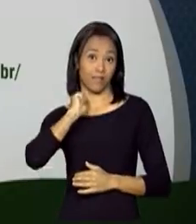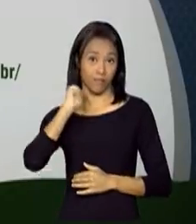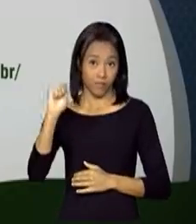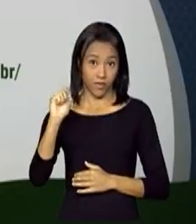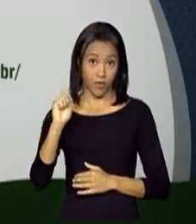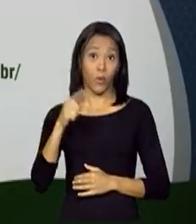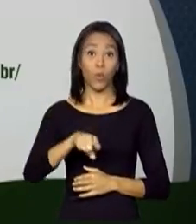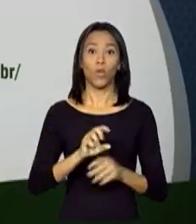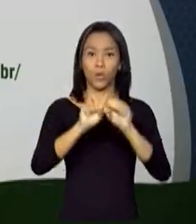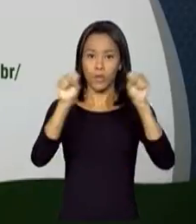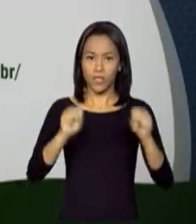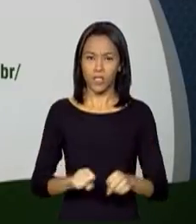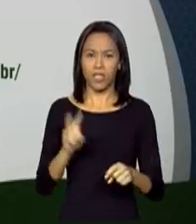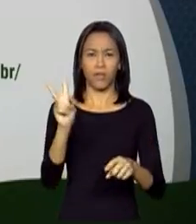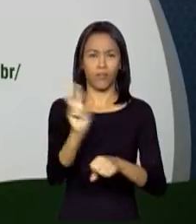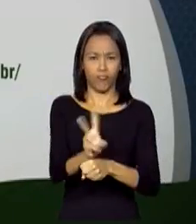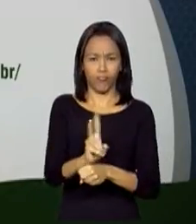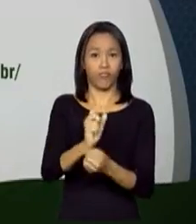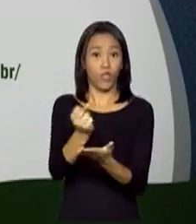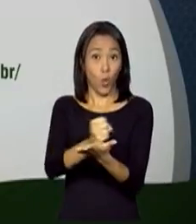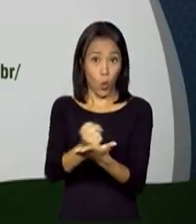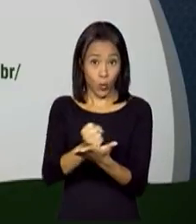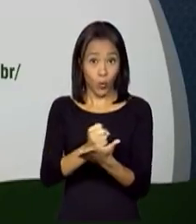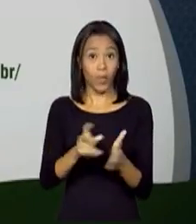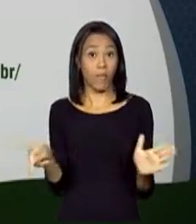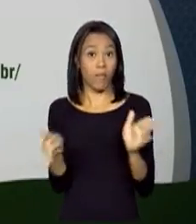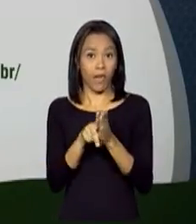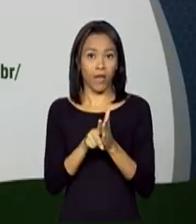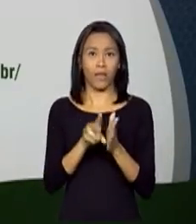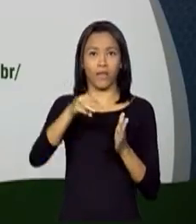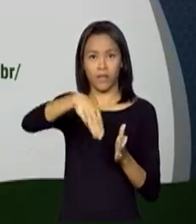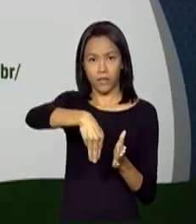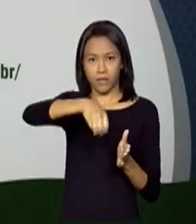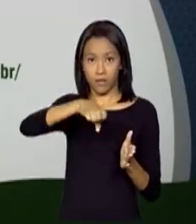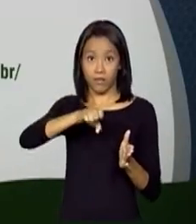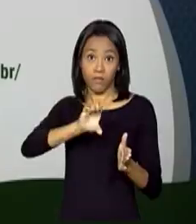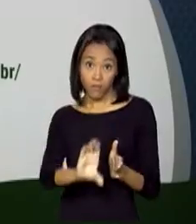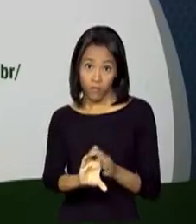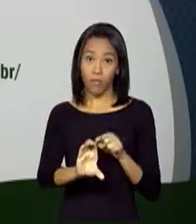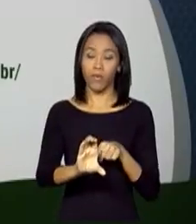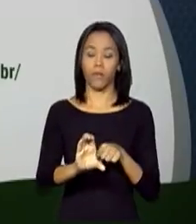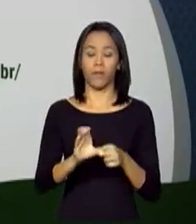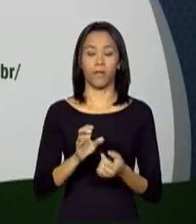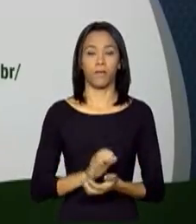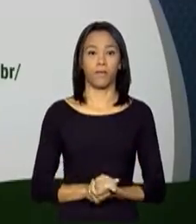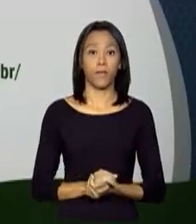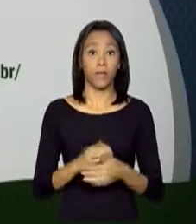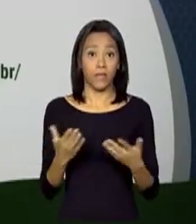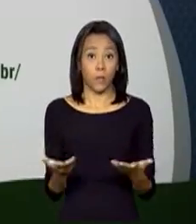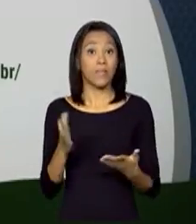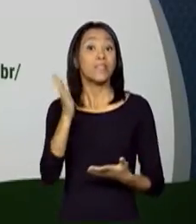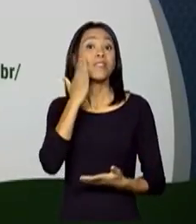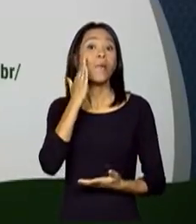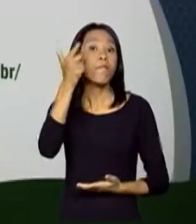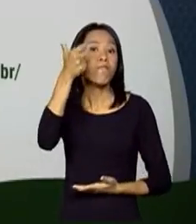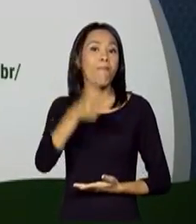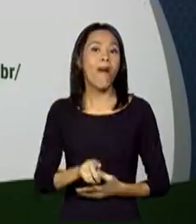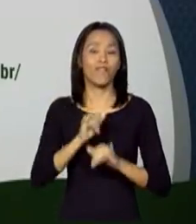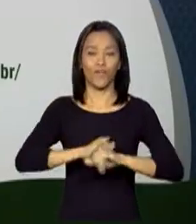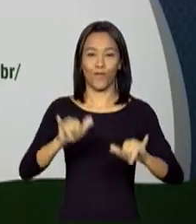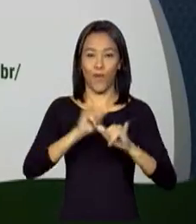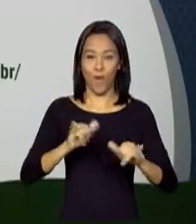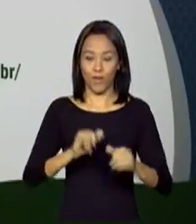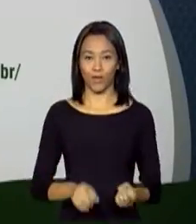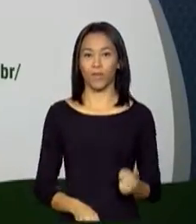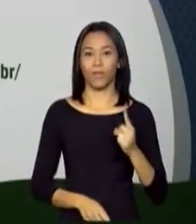abril, no Sistema Integrado de Monitoramento, Execução e Controle do Ministério da Educação. Saiba mais em